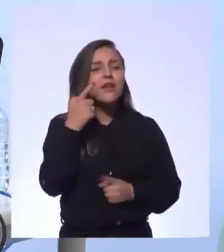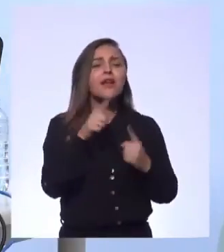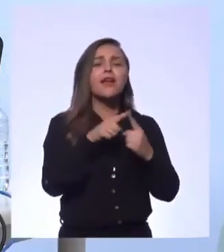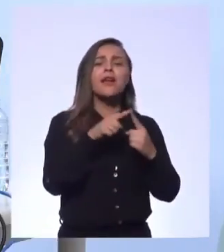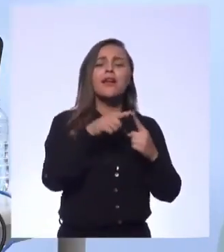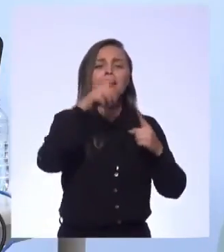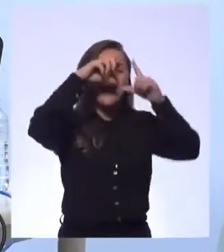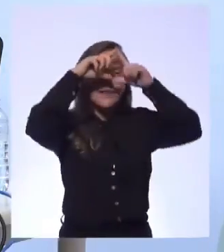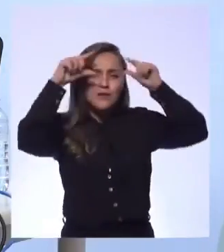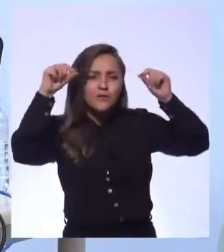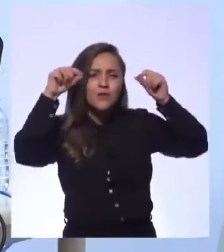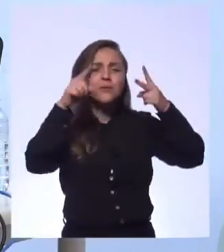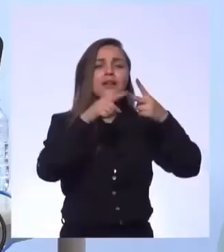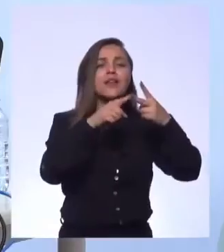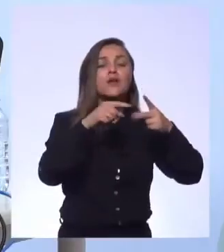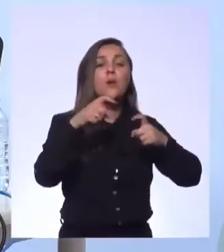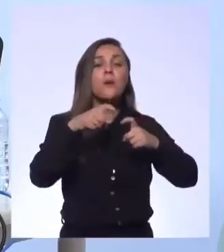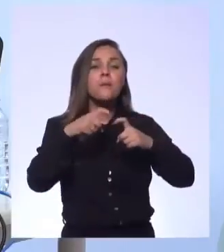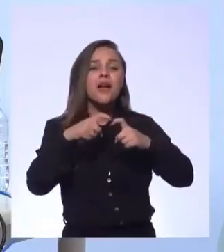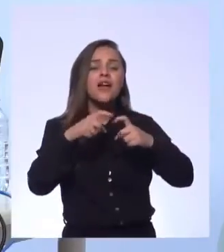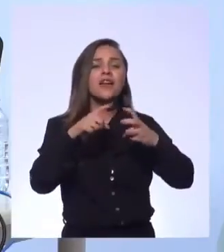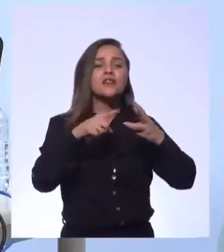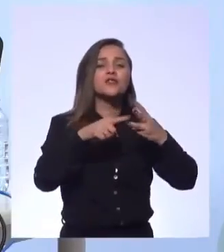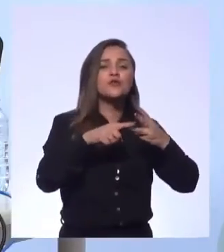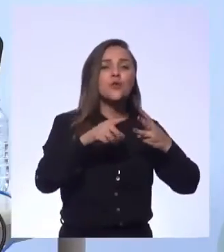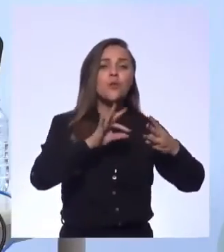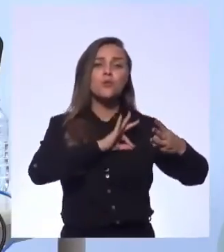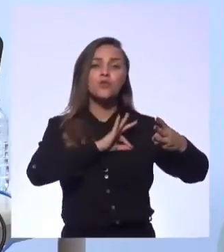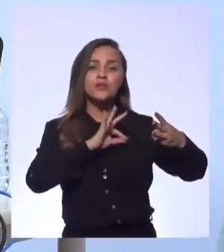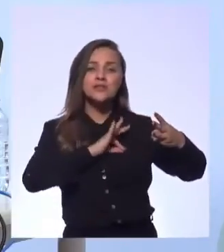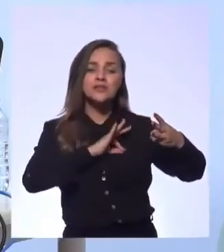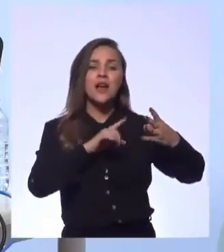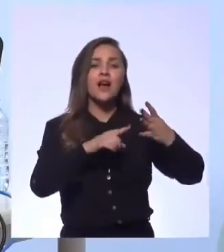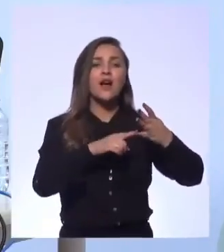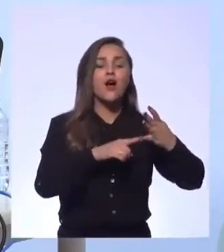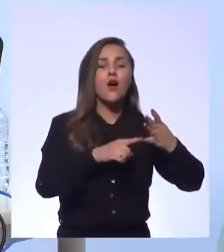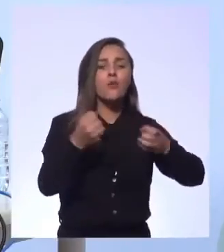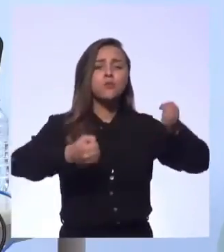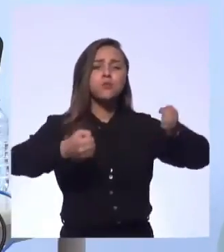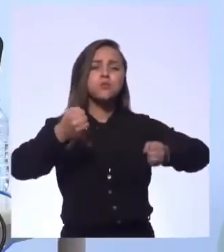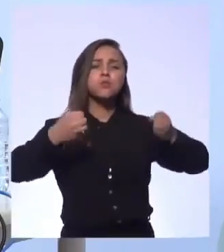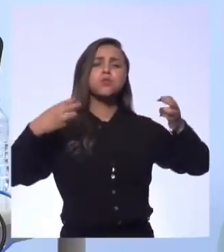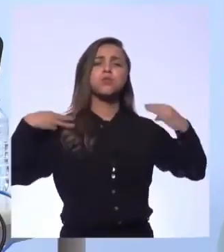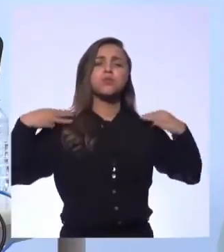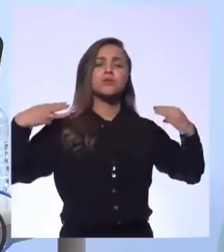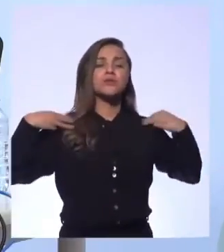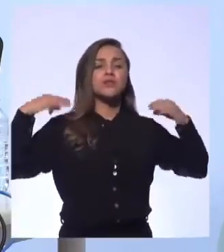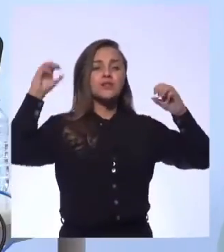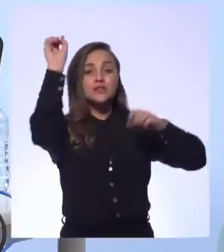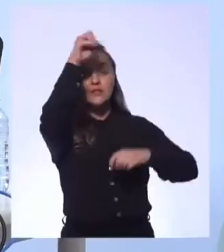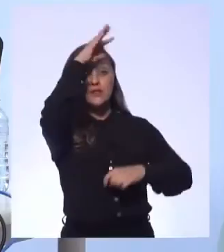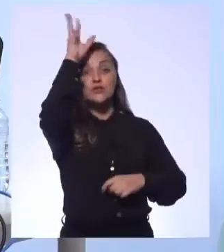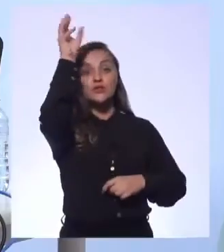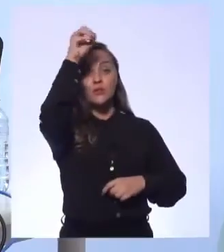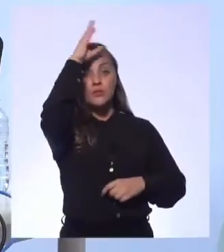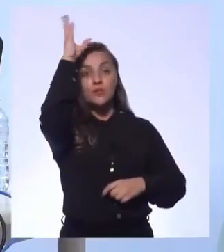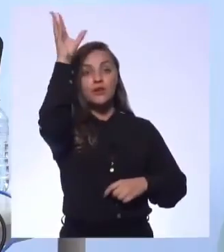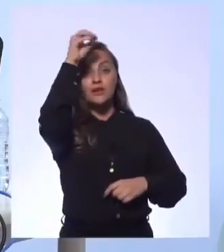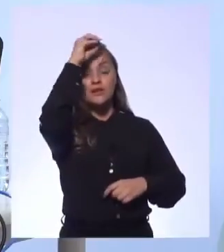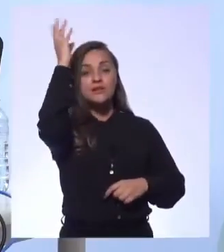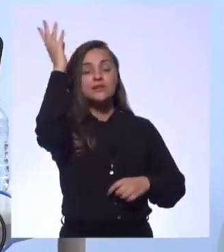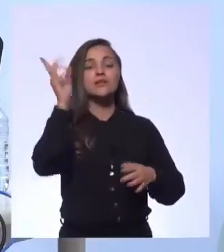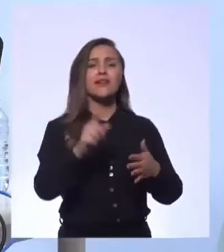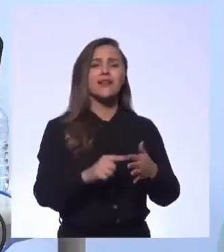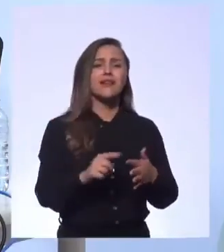médico, policial, motorista de ambulância, olha a coisa mais estressante. Então, assim, mas estresse é uma coisa que está muito mais